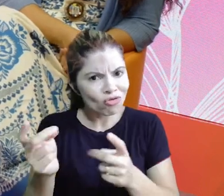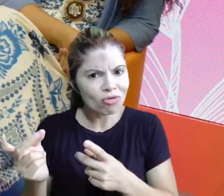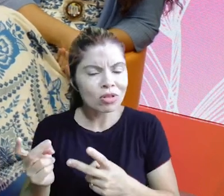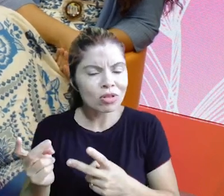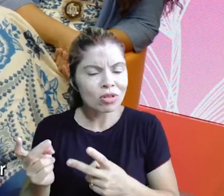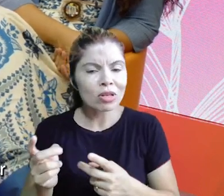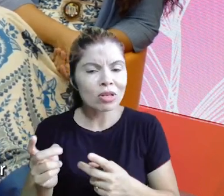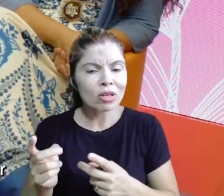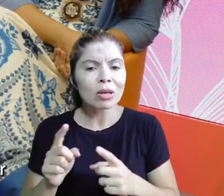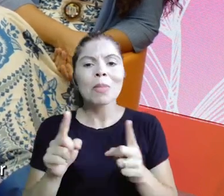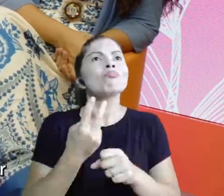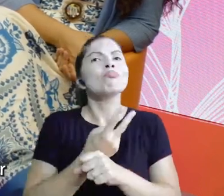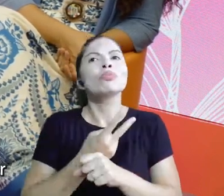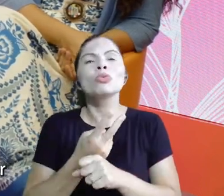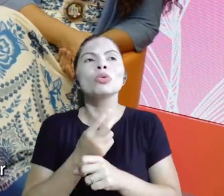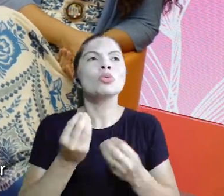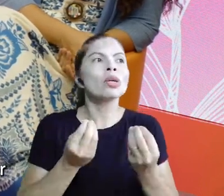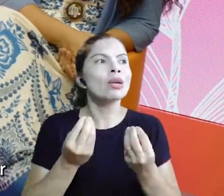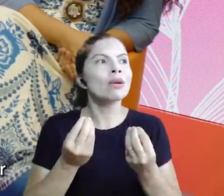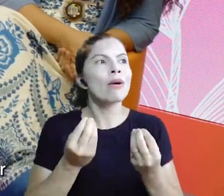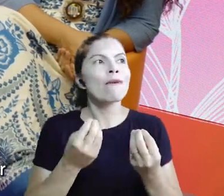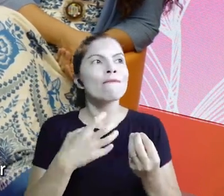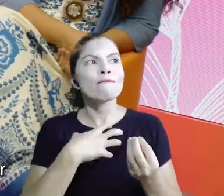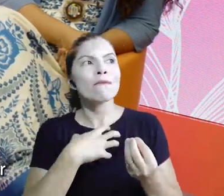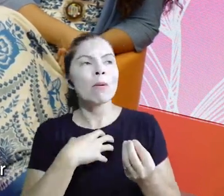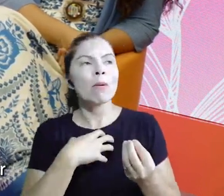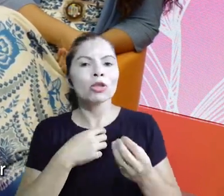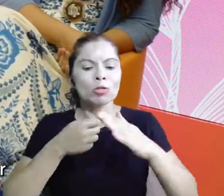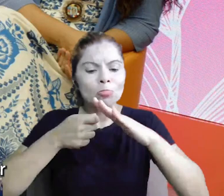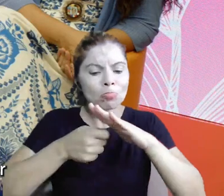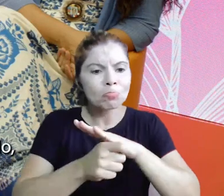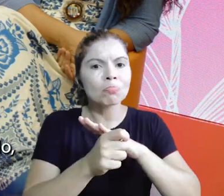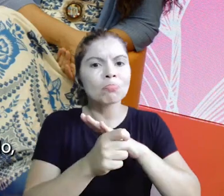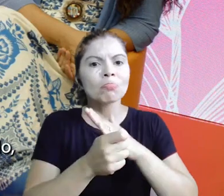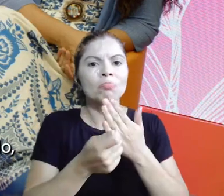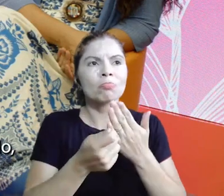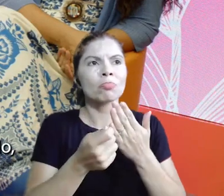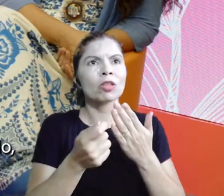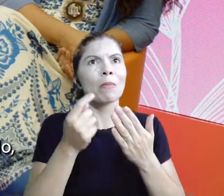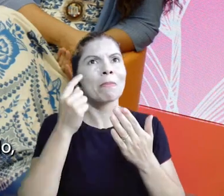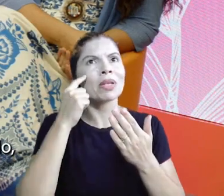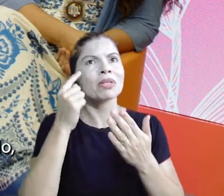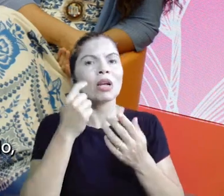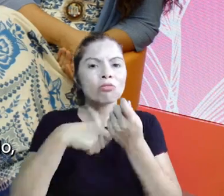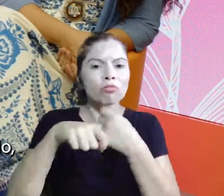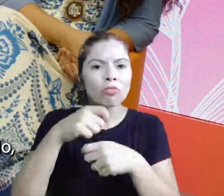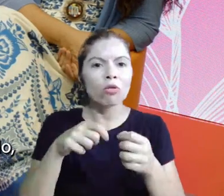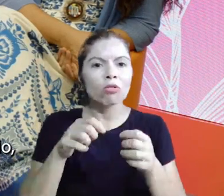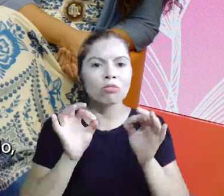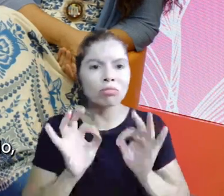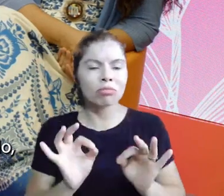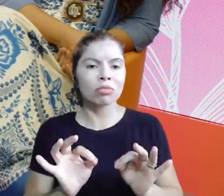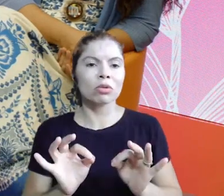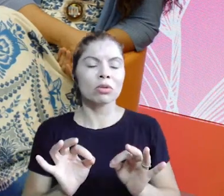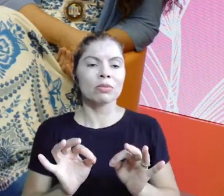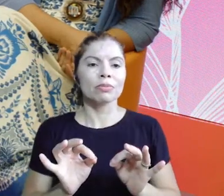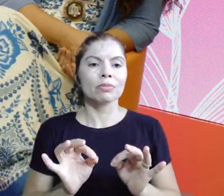fiz venda, mas eu sempre vim buscando esse papel de empreender, sempre estava pensando em um negócio, alguma coisa.